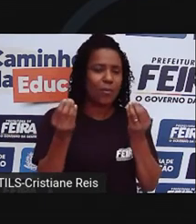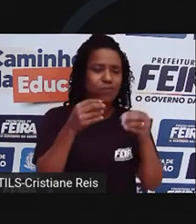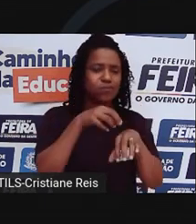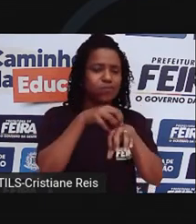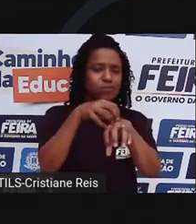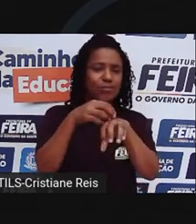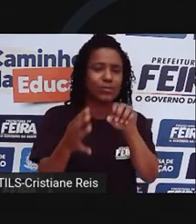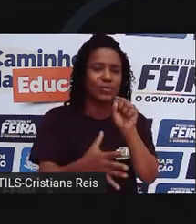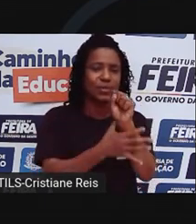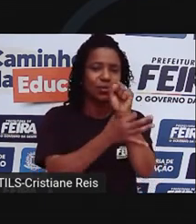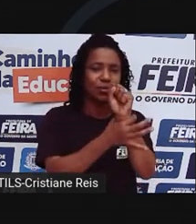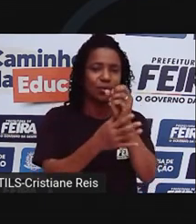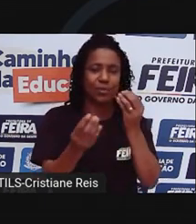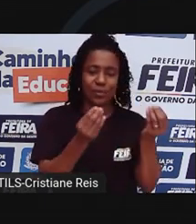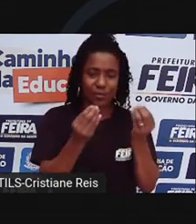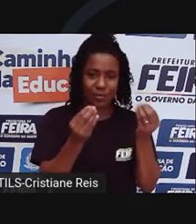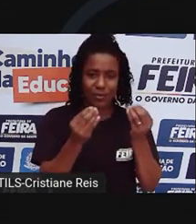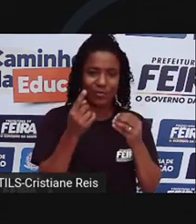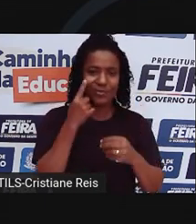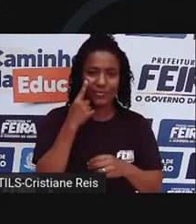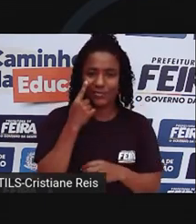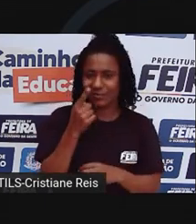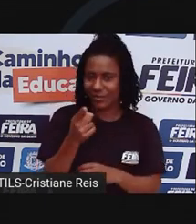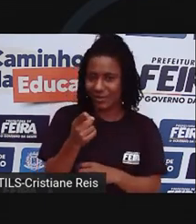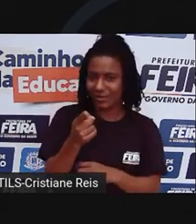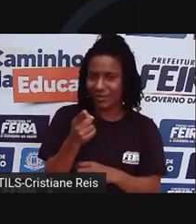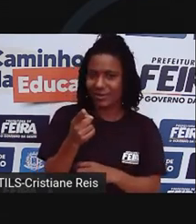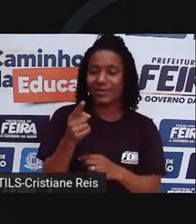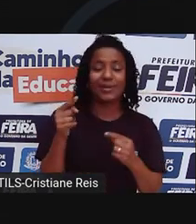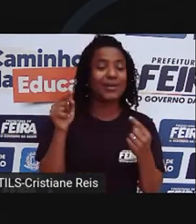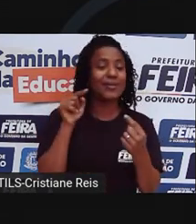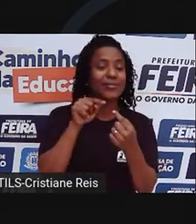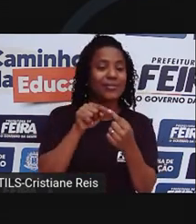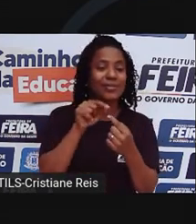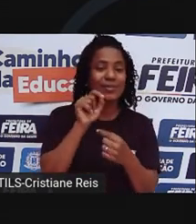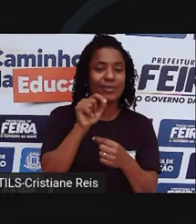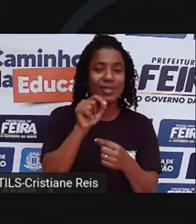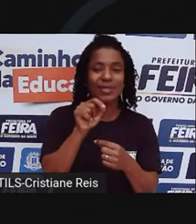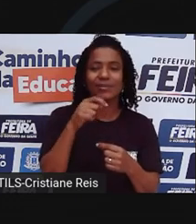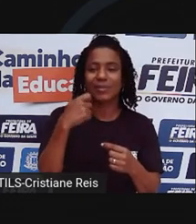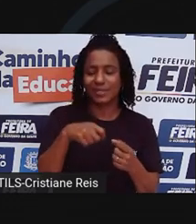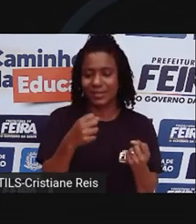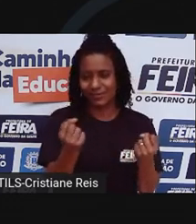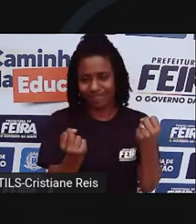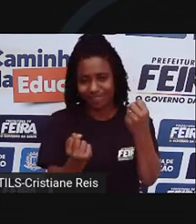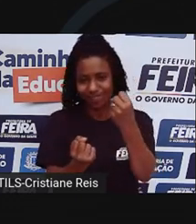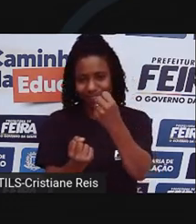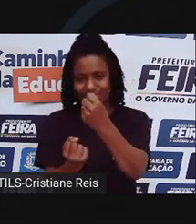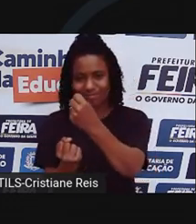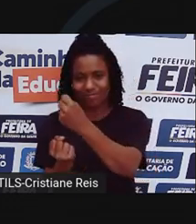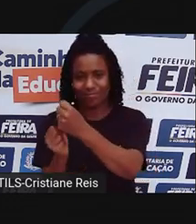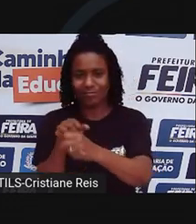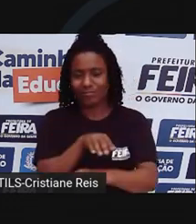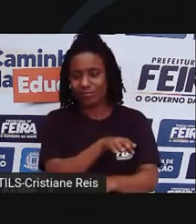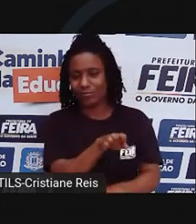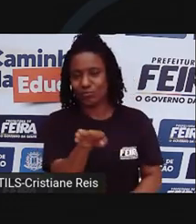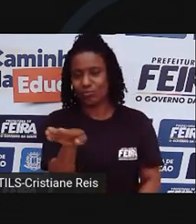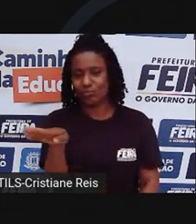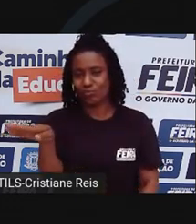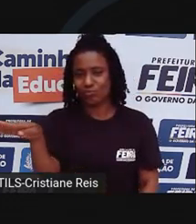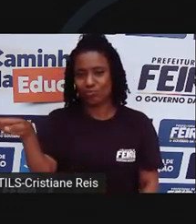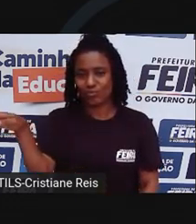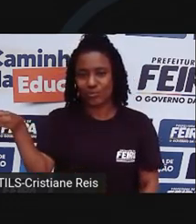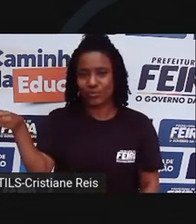Esta placa indica que o veículo precisa virar à direita, por exemplo, quando um trecho à frente está